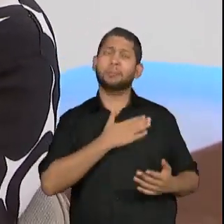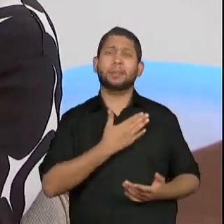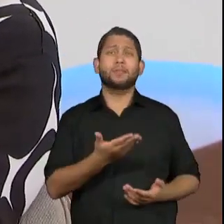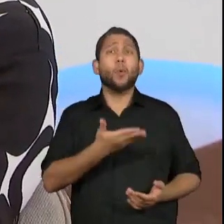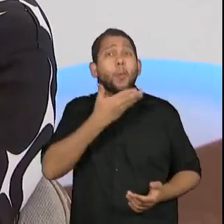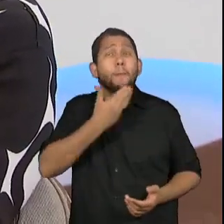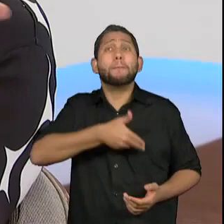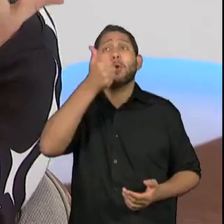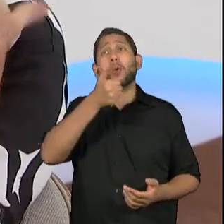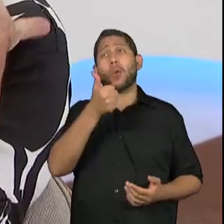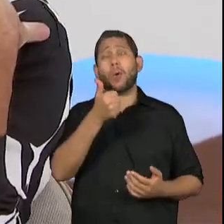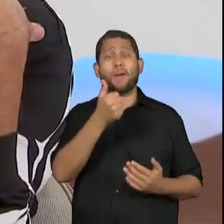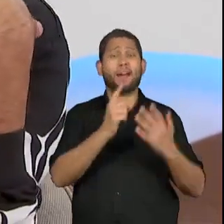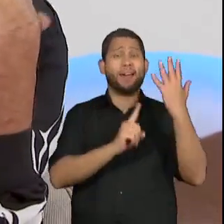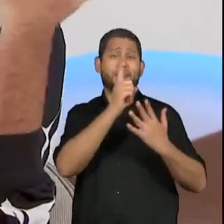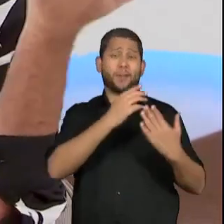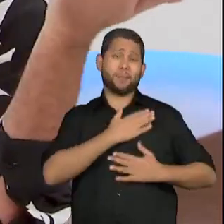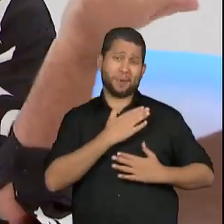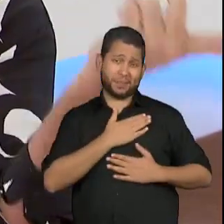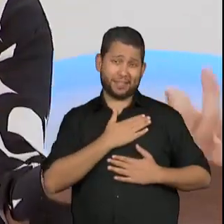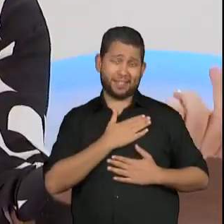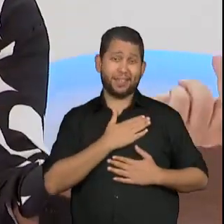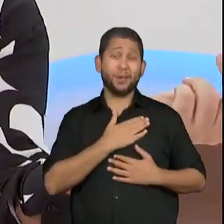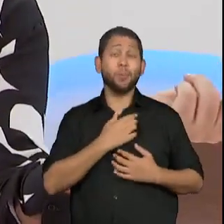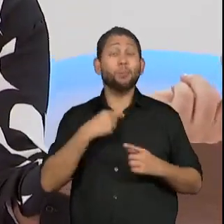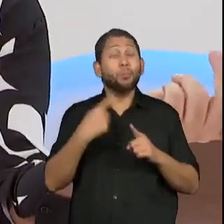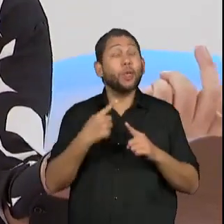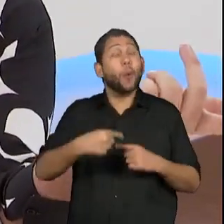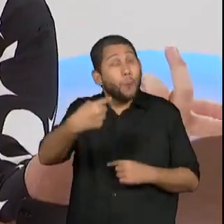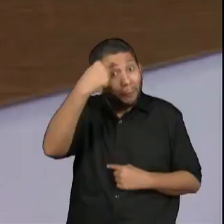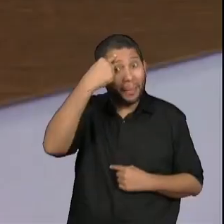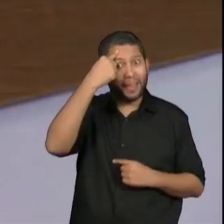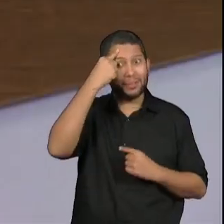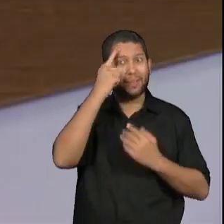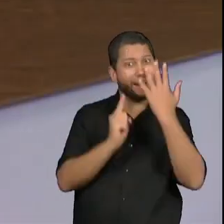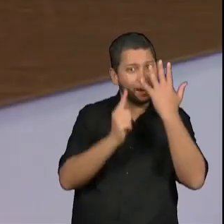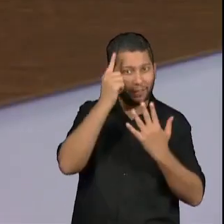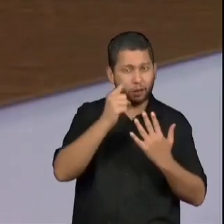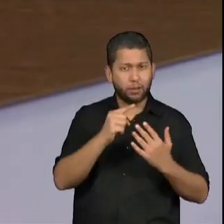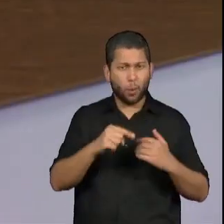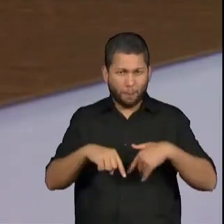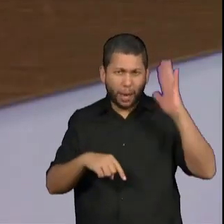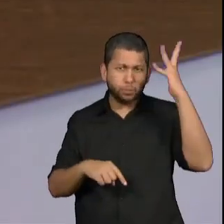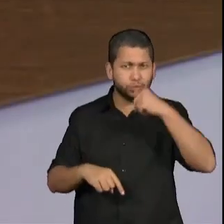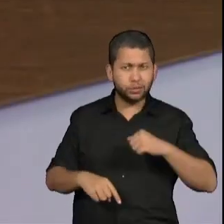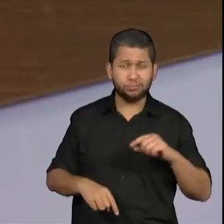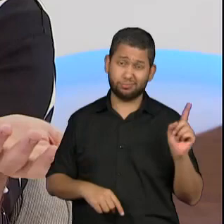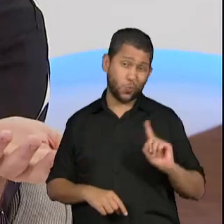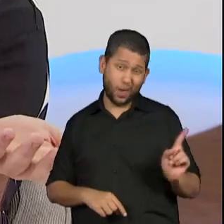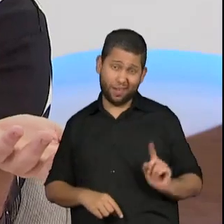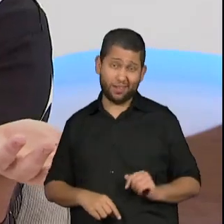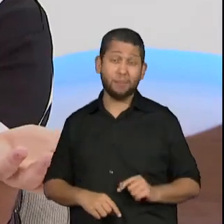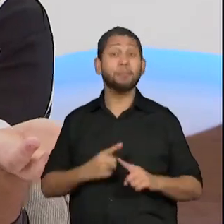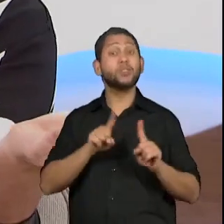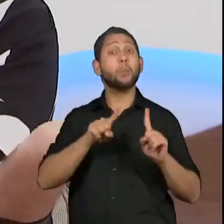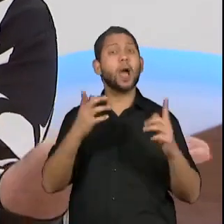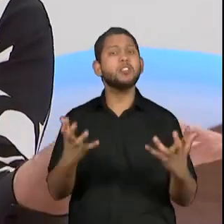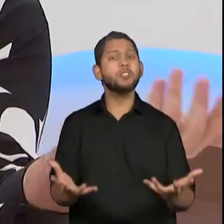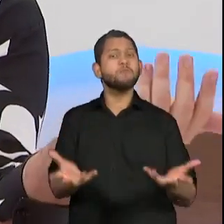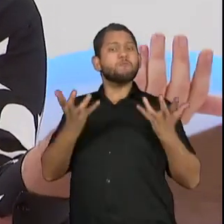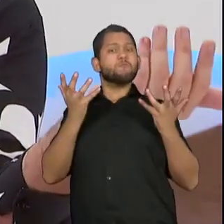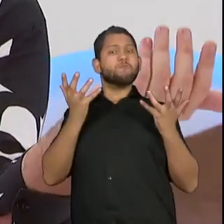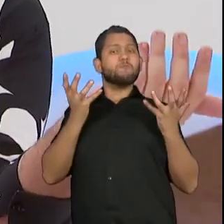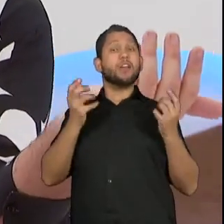melhor carnaval para a mangueira, no sentido como eu penso o carnaval. É o menos bonito e, ao mesmo tempo, para mim, é o mais exuberante.